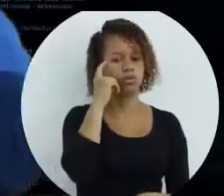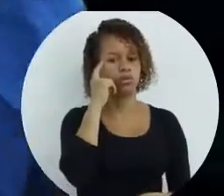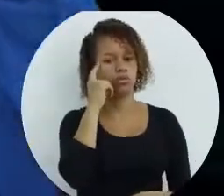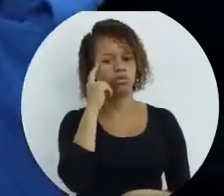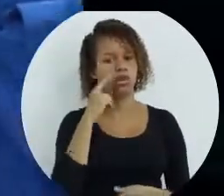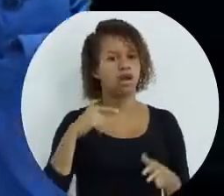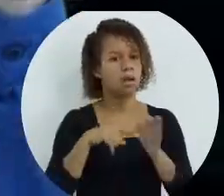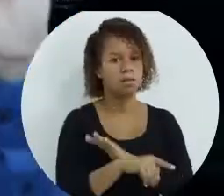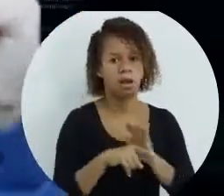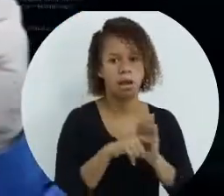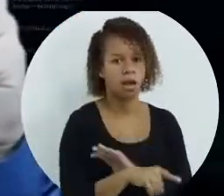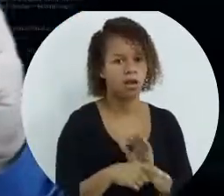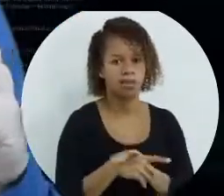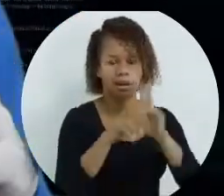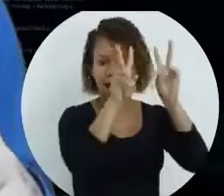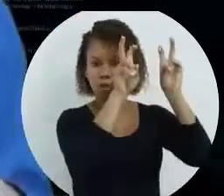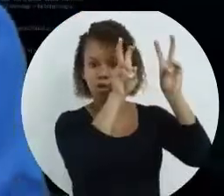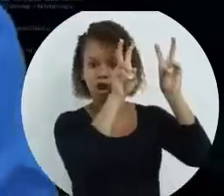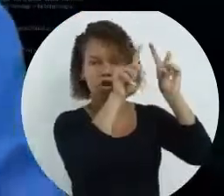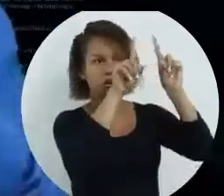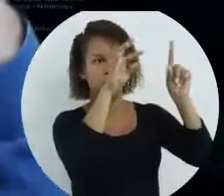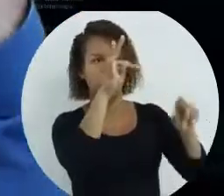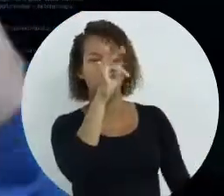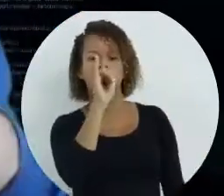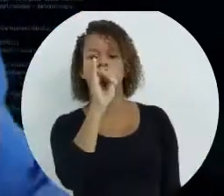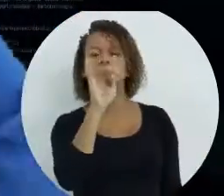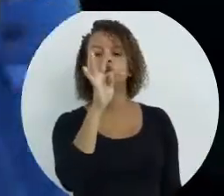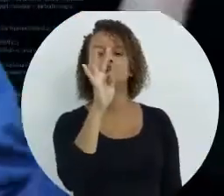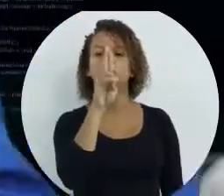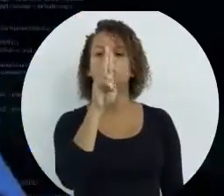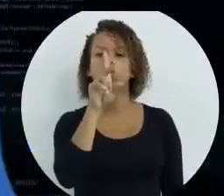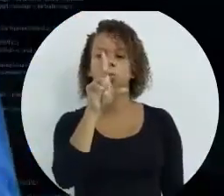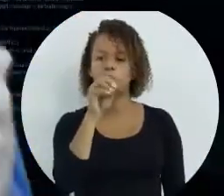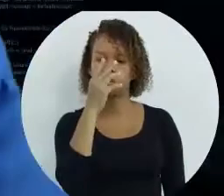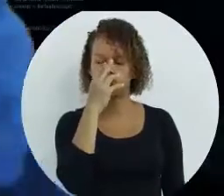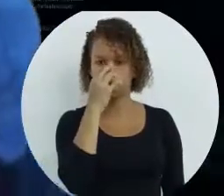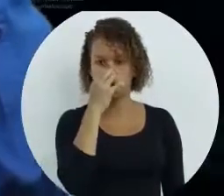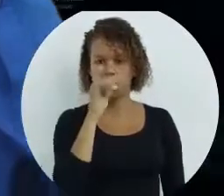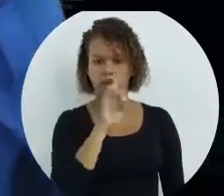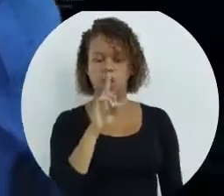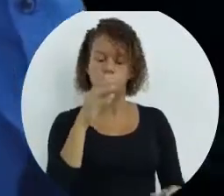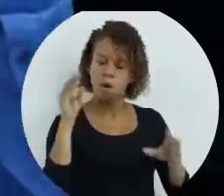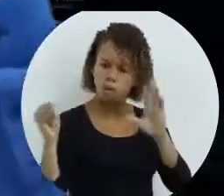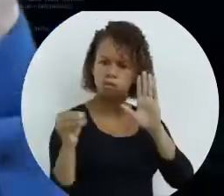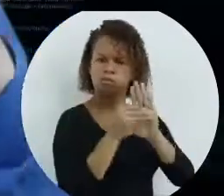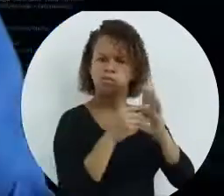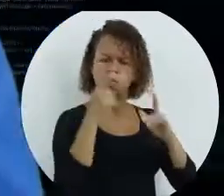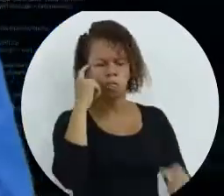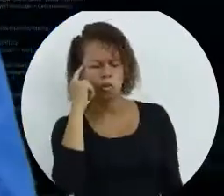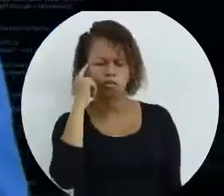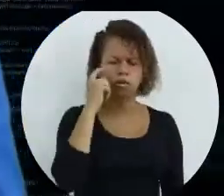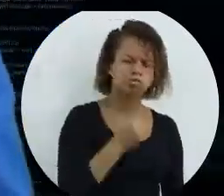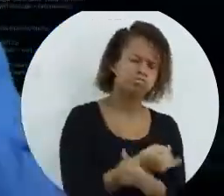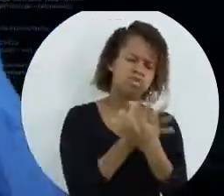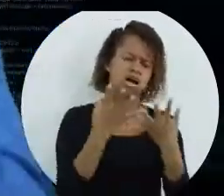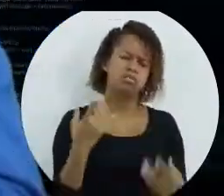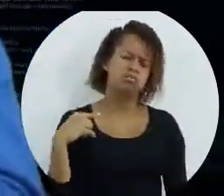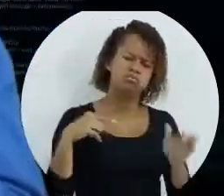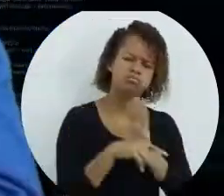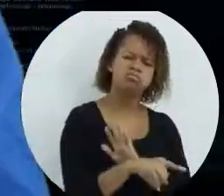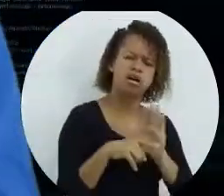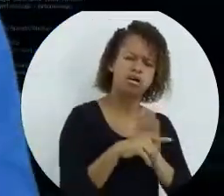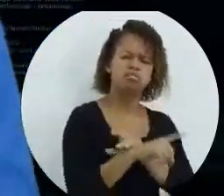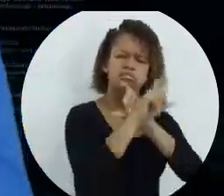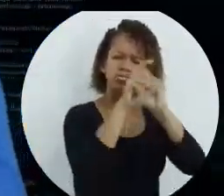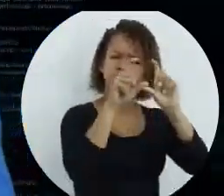aí você coloca a pergunta mesmo lá no título. Não diga, assim, algo abrangente. Coloque realmente a sua dúvida. Se você tem várias, você